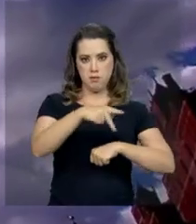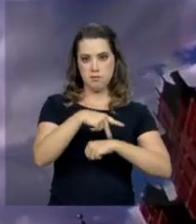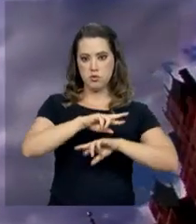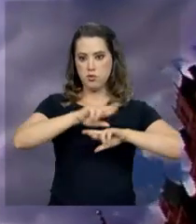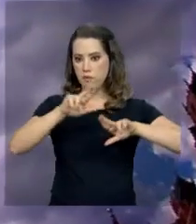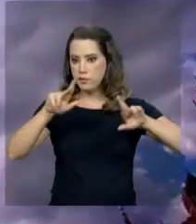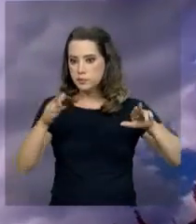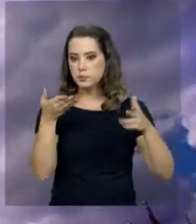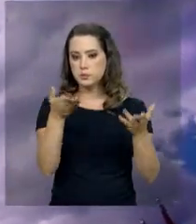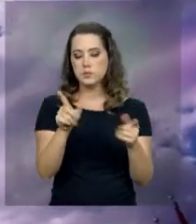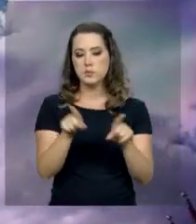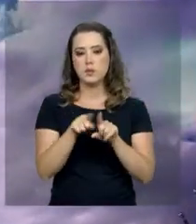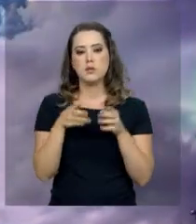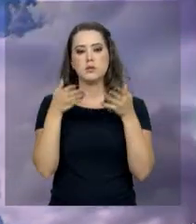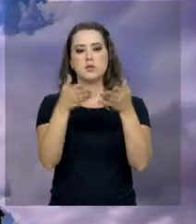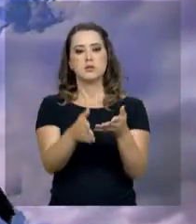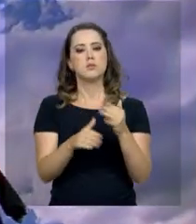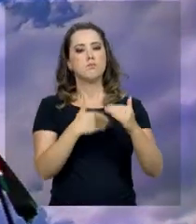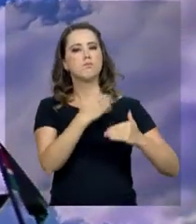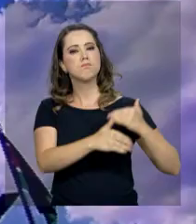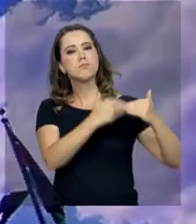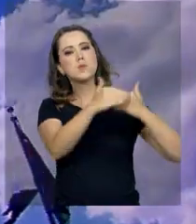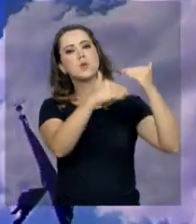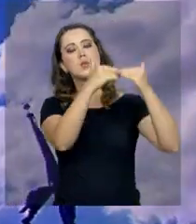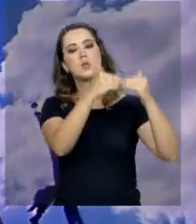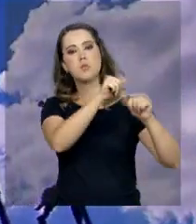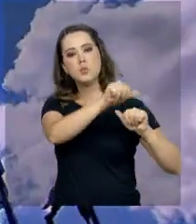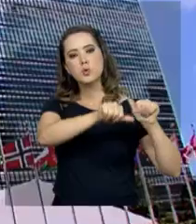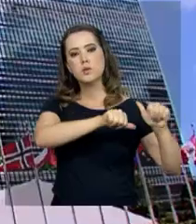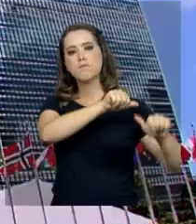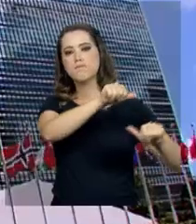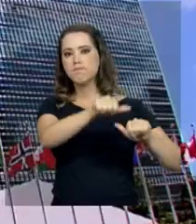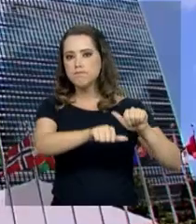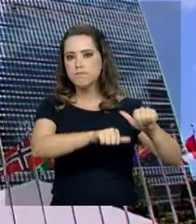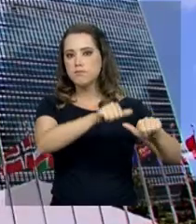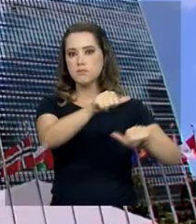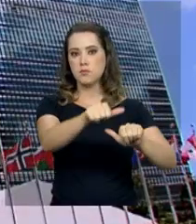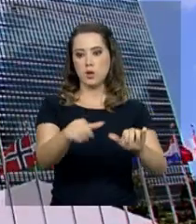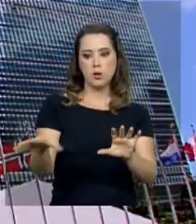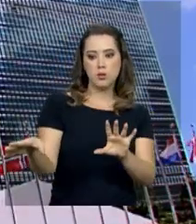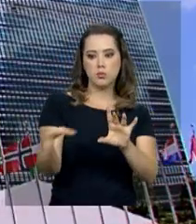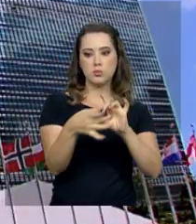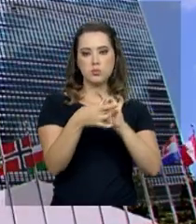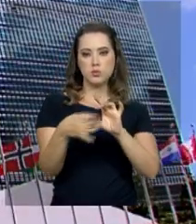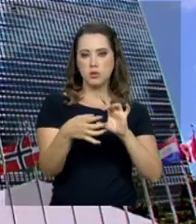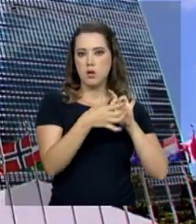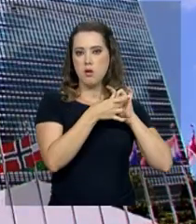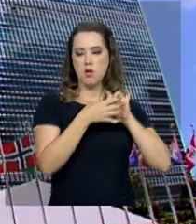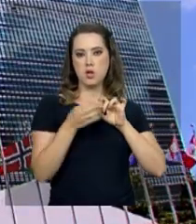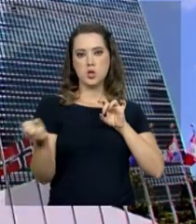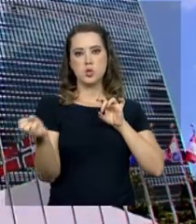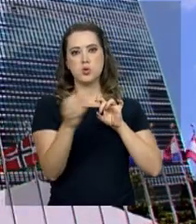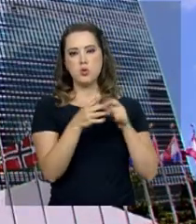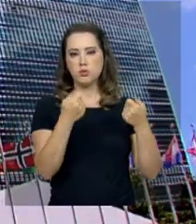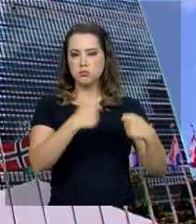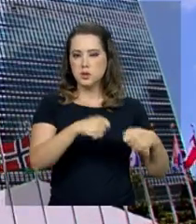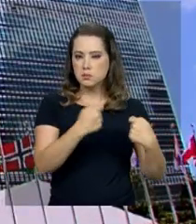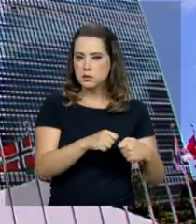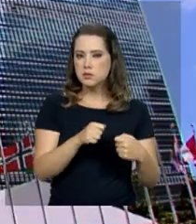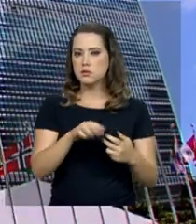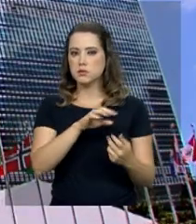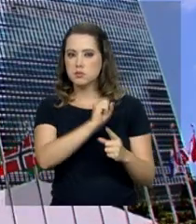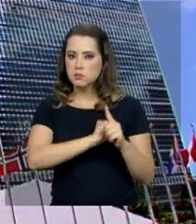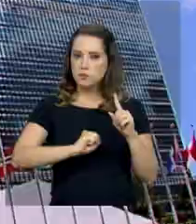Também teve uma gradativa mudança de perfil ao incorporar cada vez mais novas necessidades